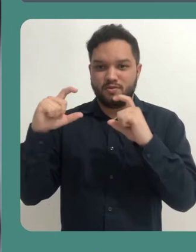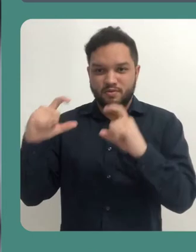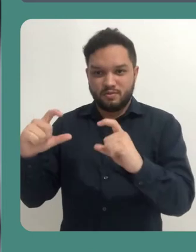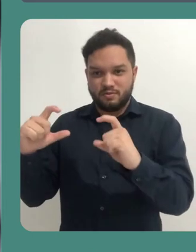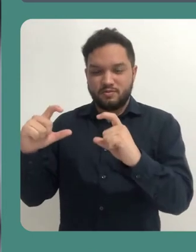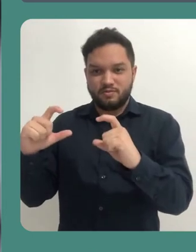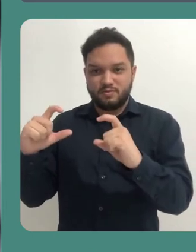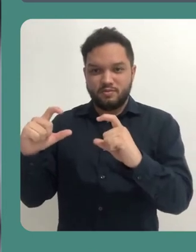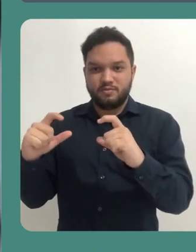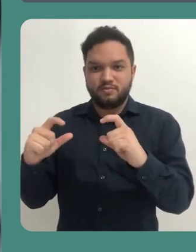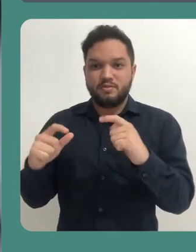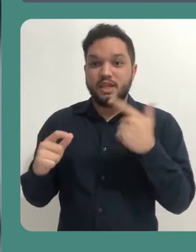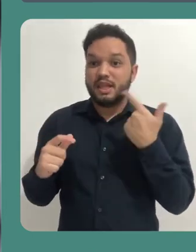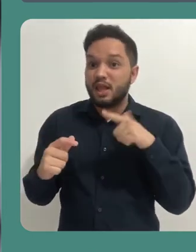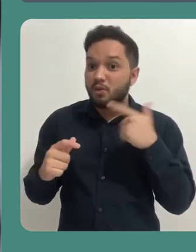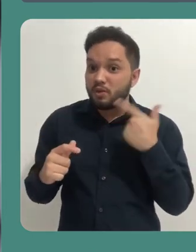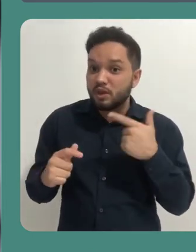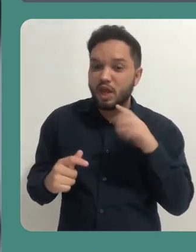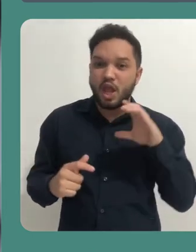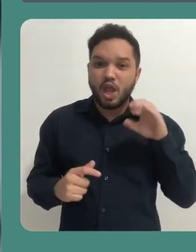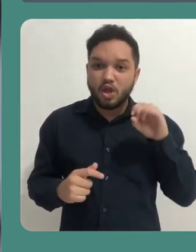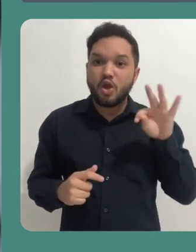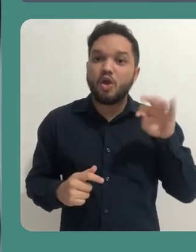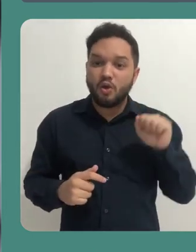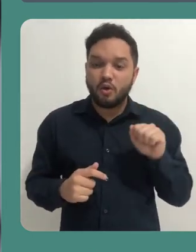conta, escrever o seu nome